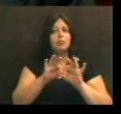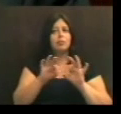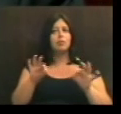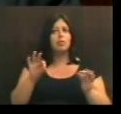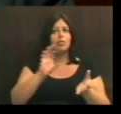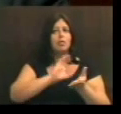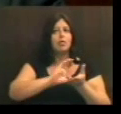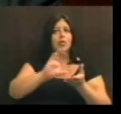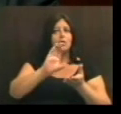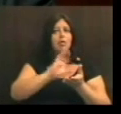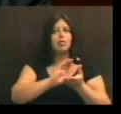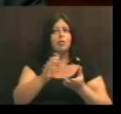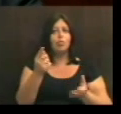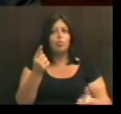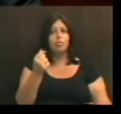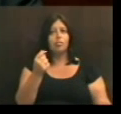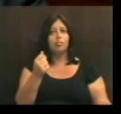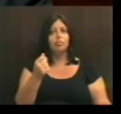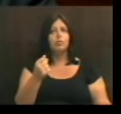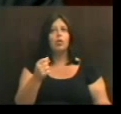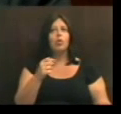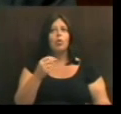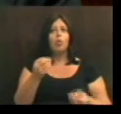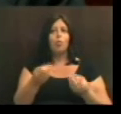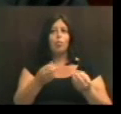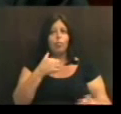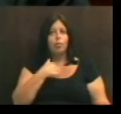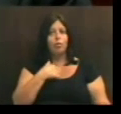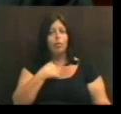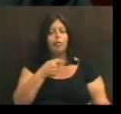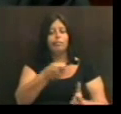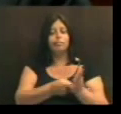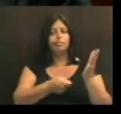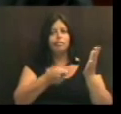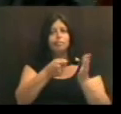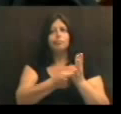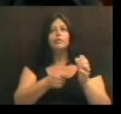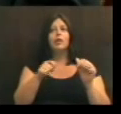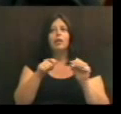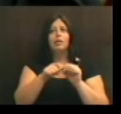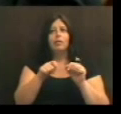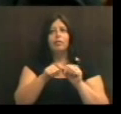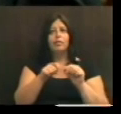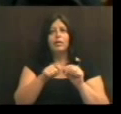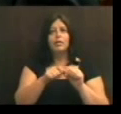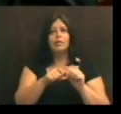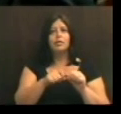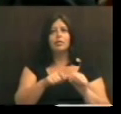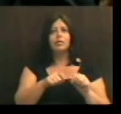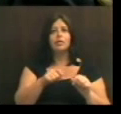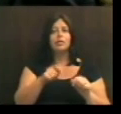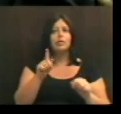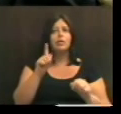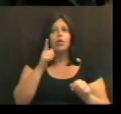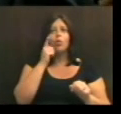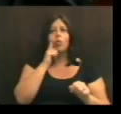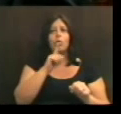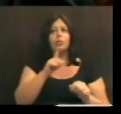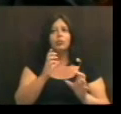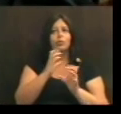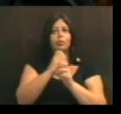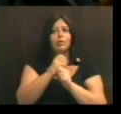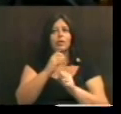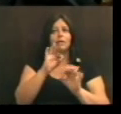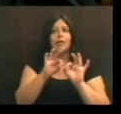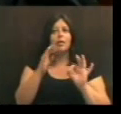financeiros, como eu tentei e fiz, sem chegar, não consegui somar nem 40 mil